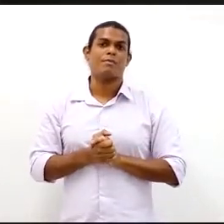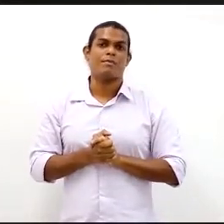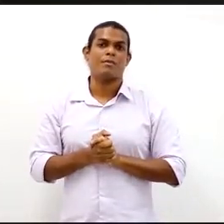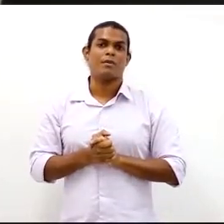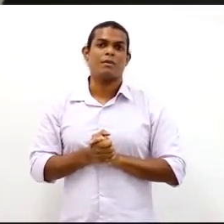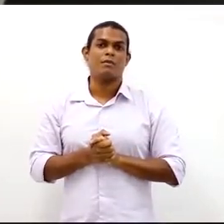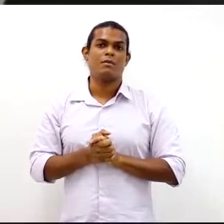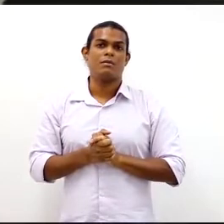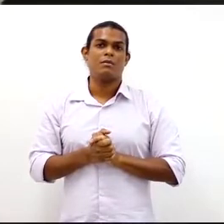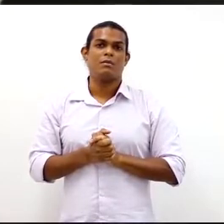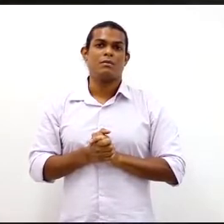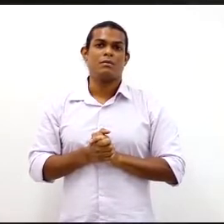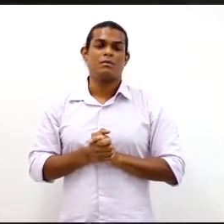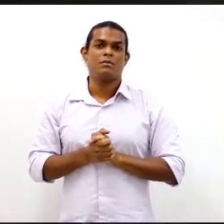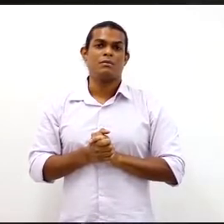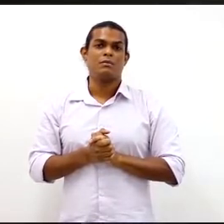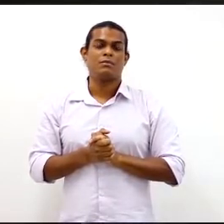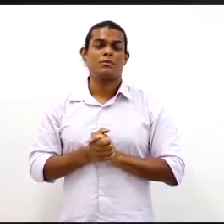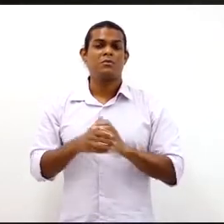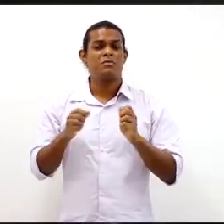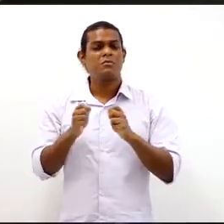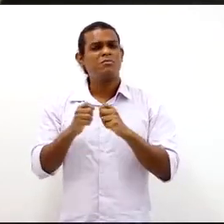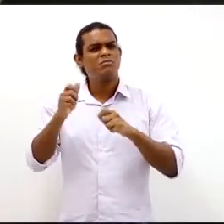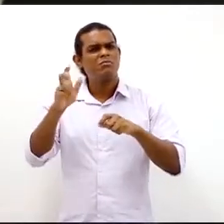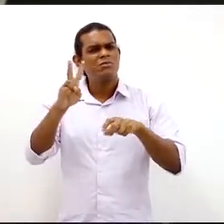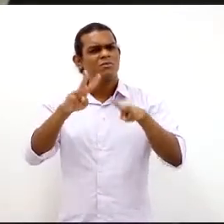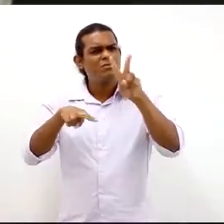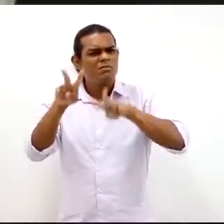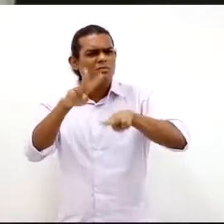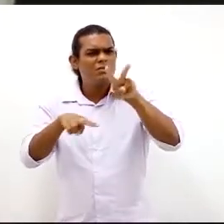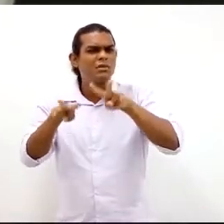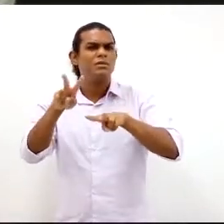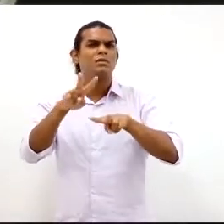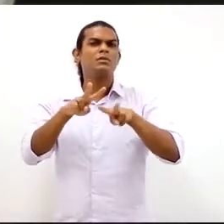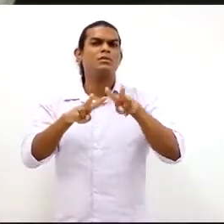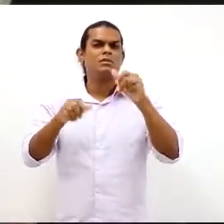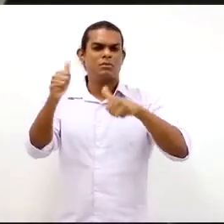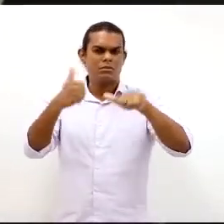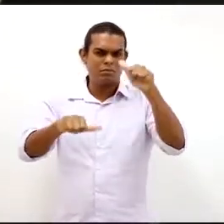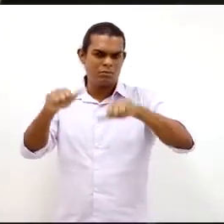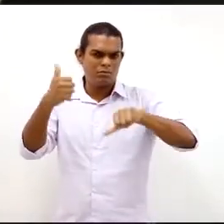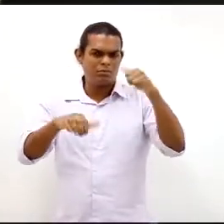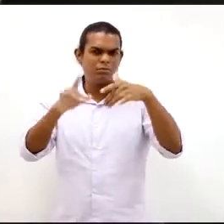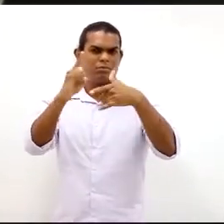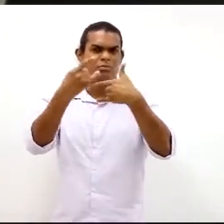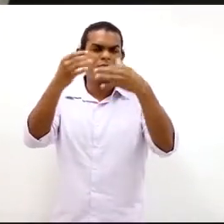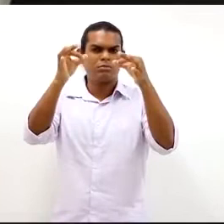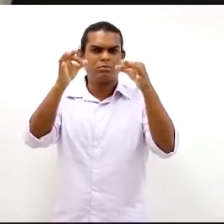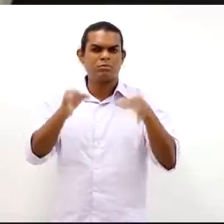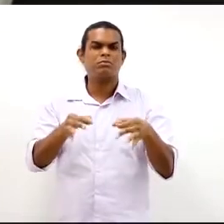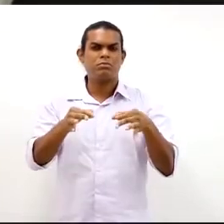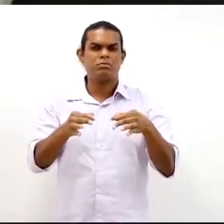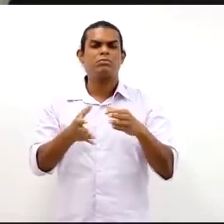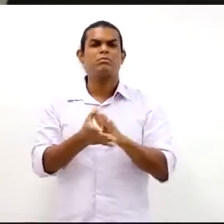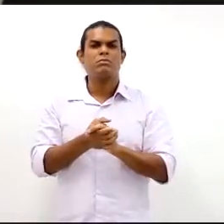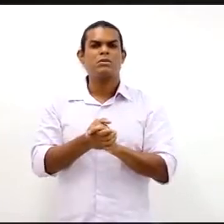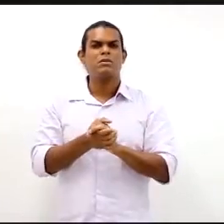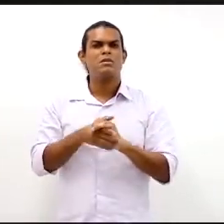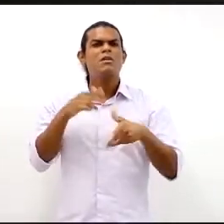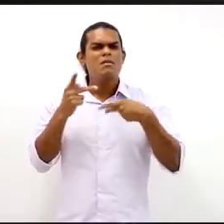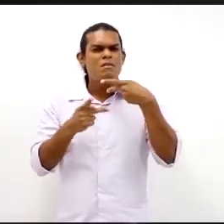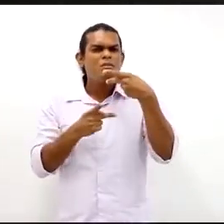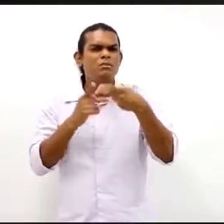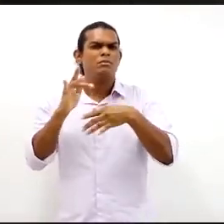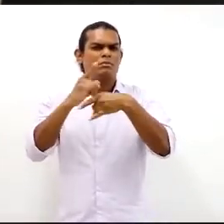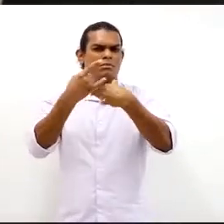nós vamos hoje fazer uma avaliação ergonométrica, uma avaliação básica. E falando em avaliação ergonométrica do trabalho, que